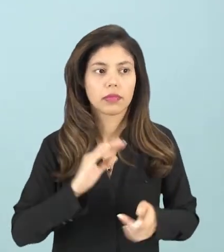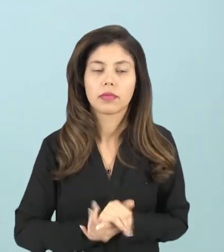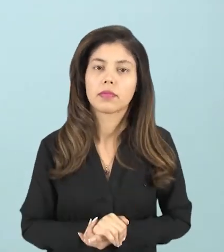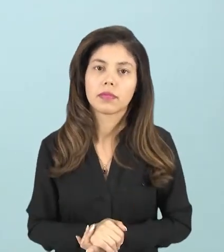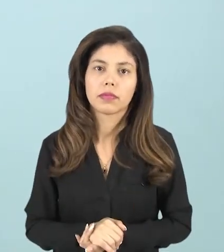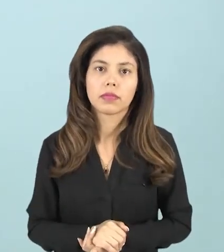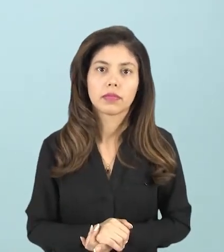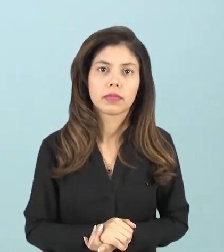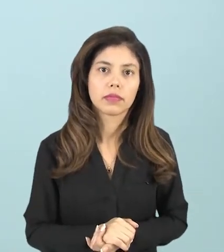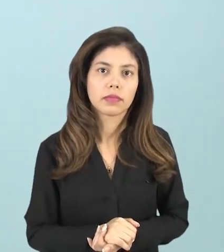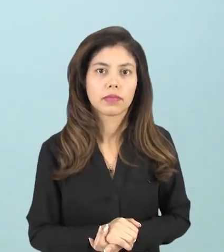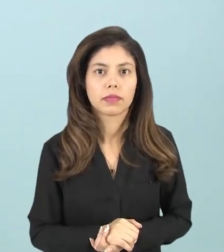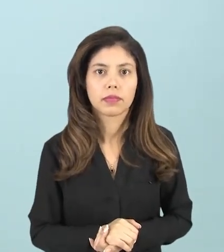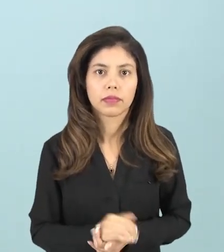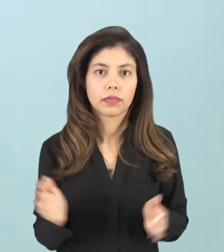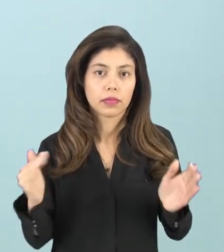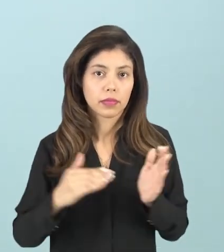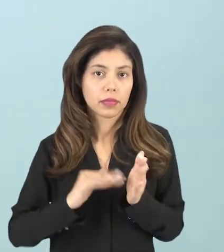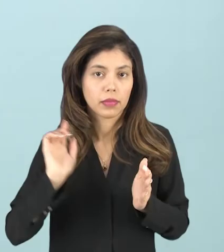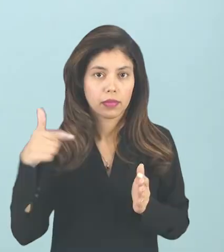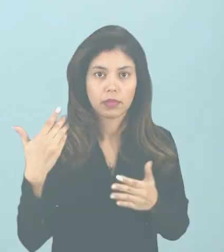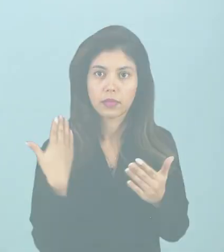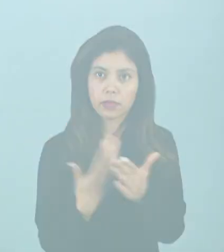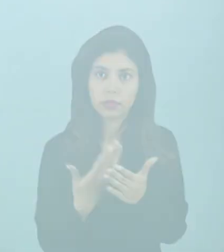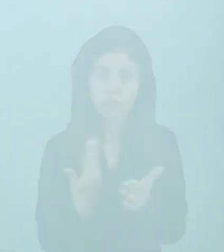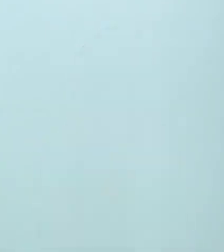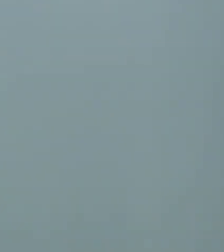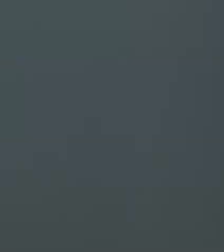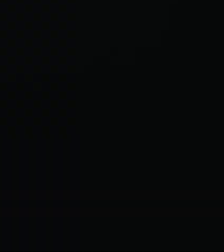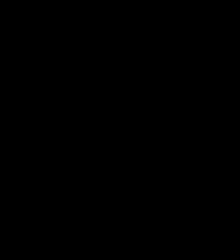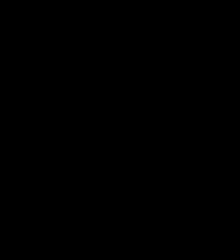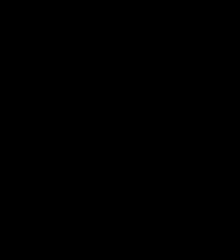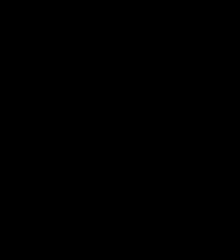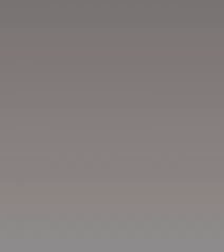eduque.ac. Até a nossa próxima aula.